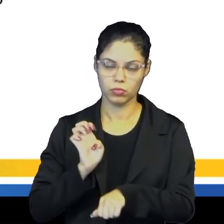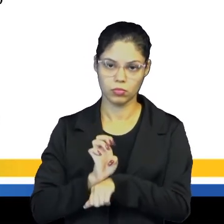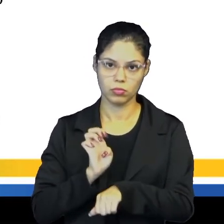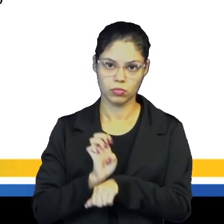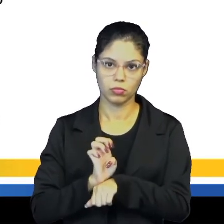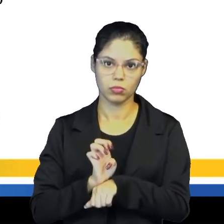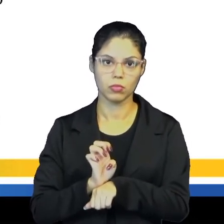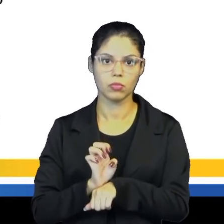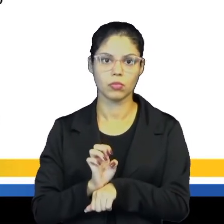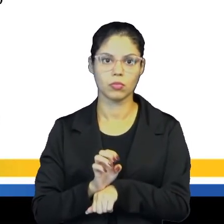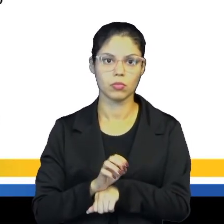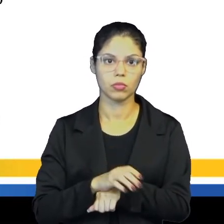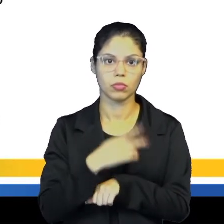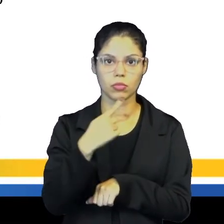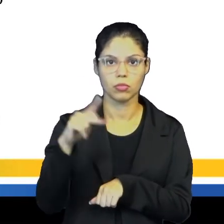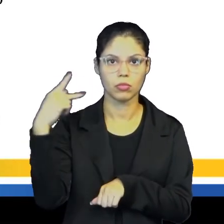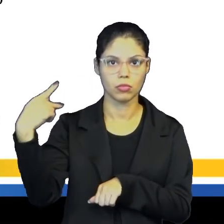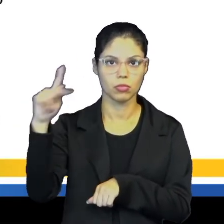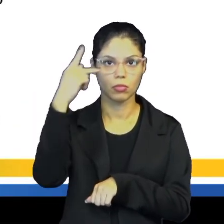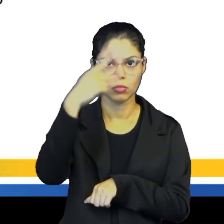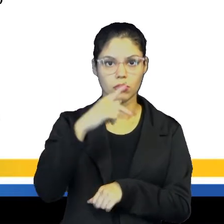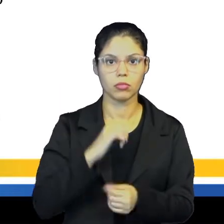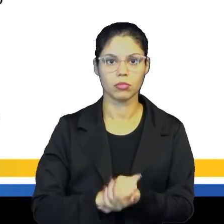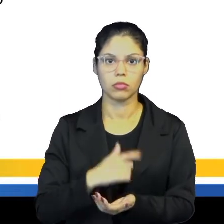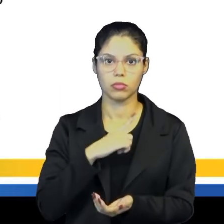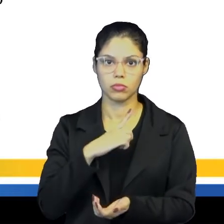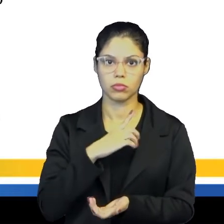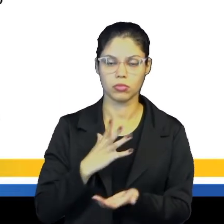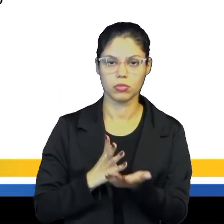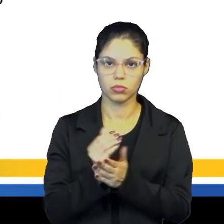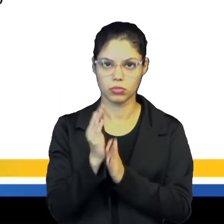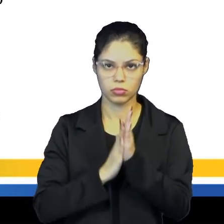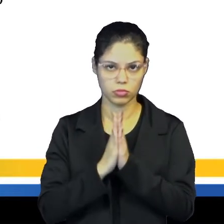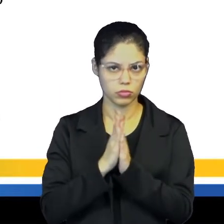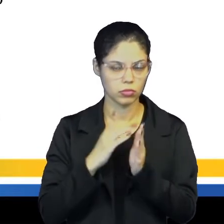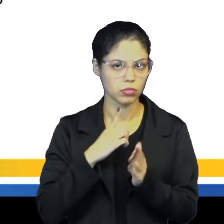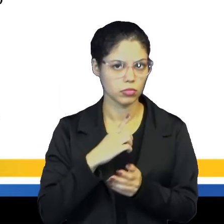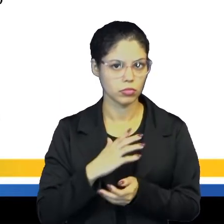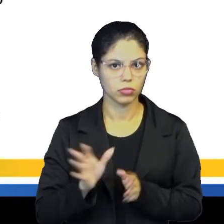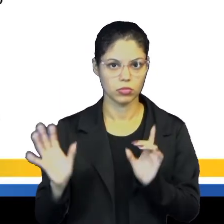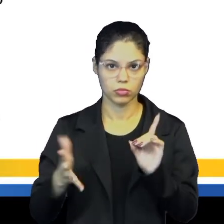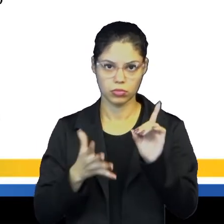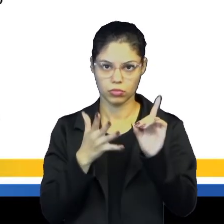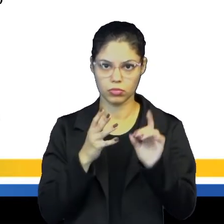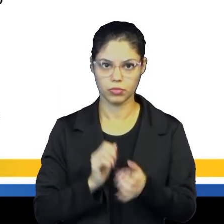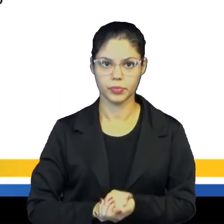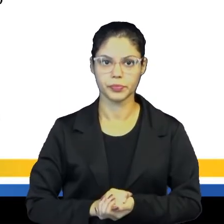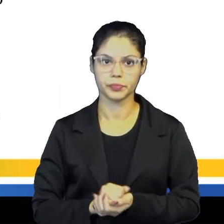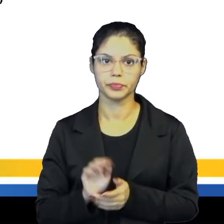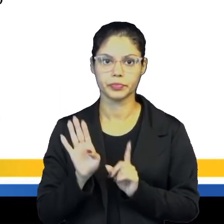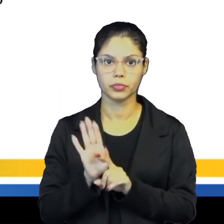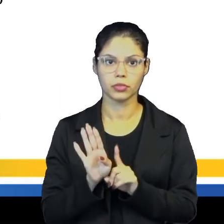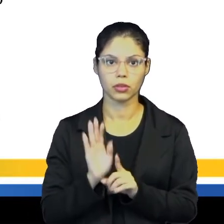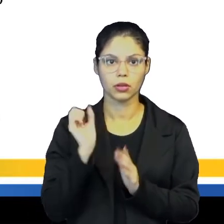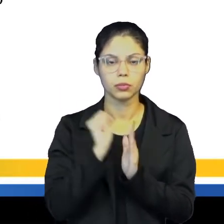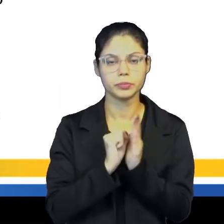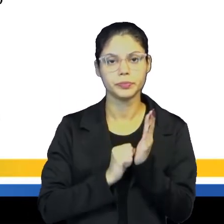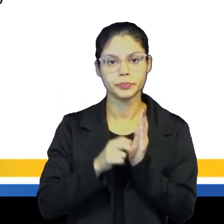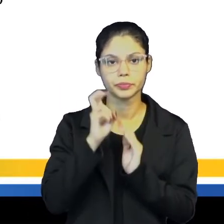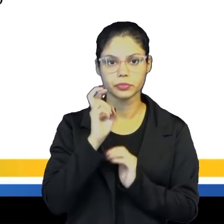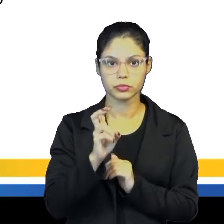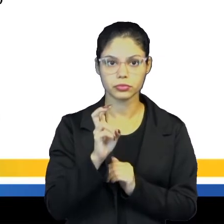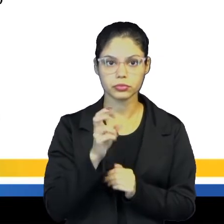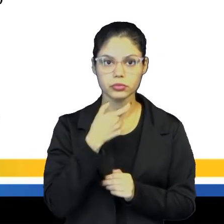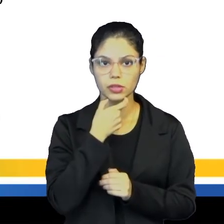fato de o Papa almejar o exército do poder monárquico por ser representante de Deus. Letra B, do século V,